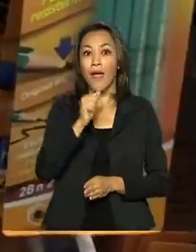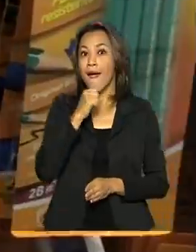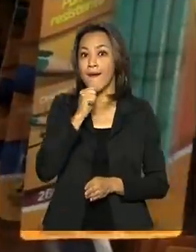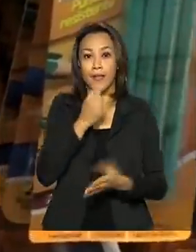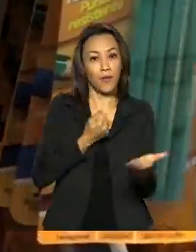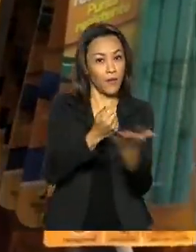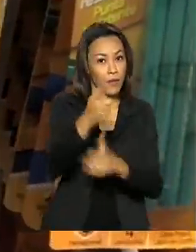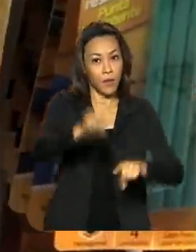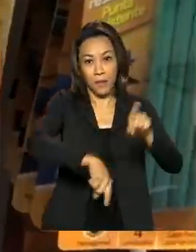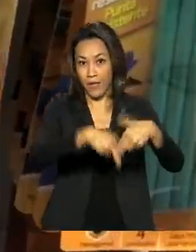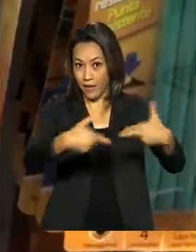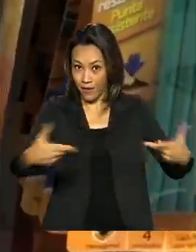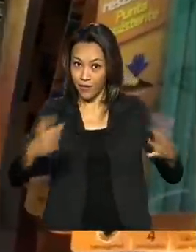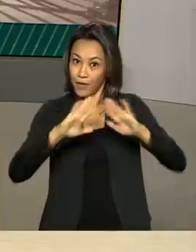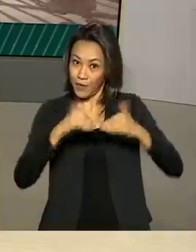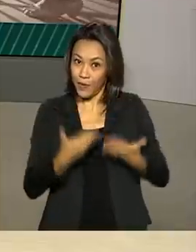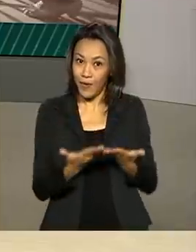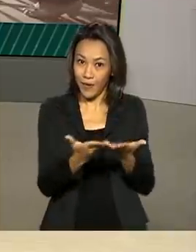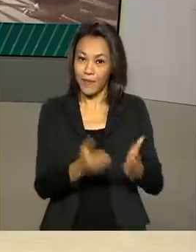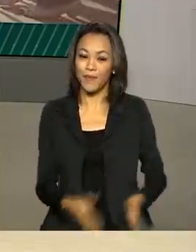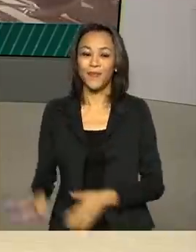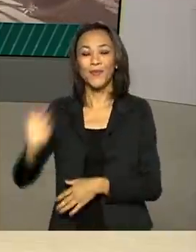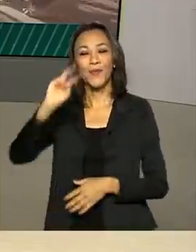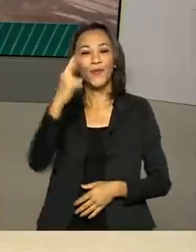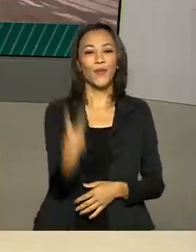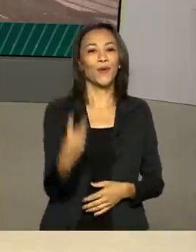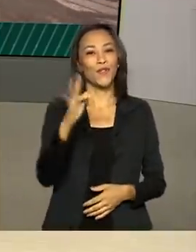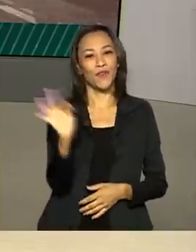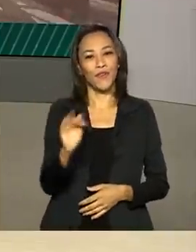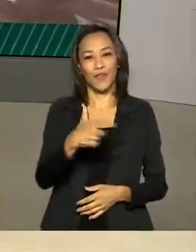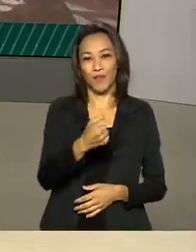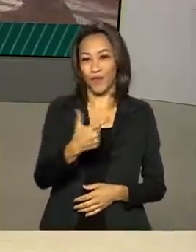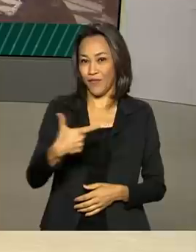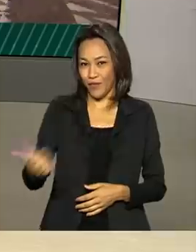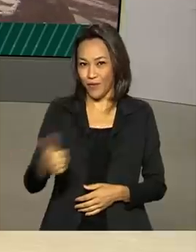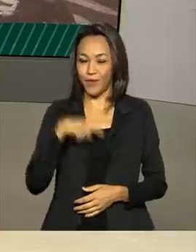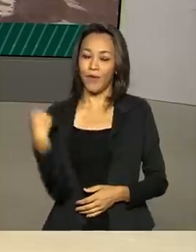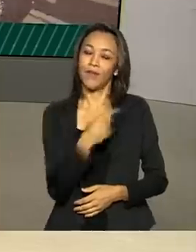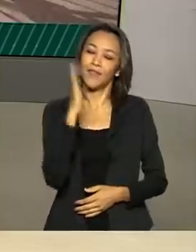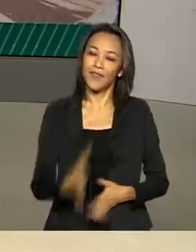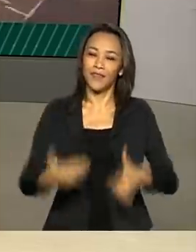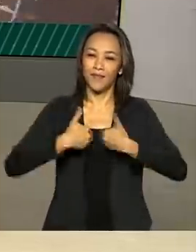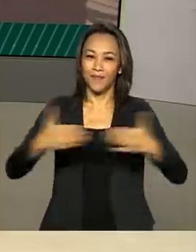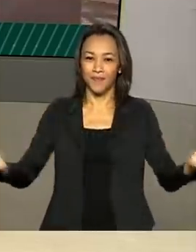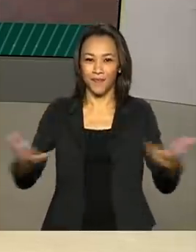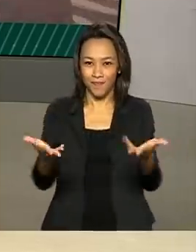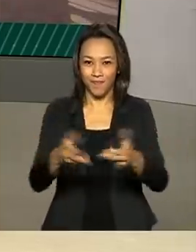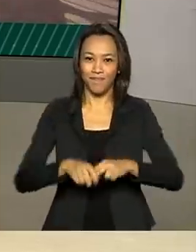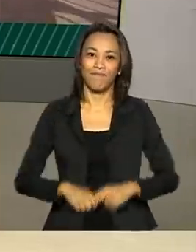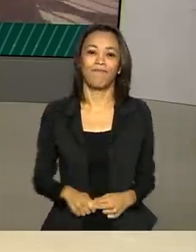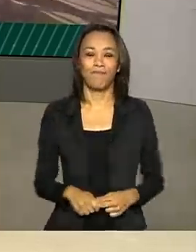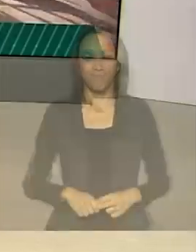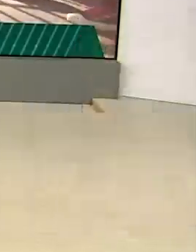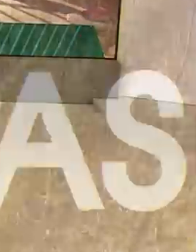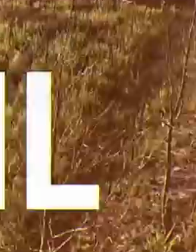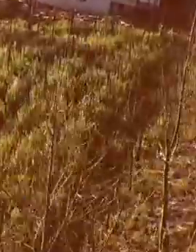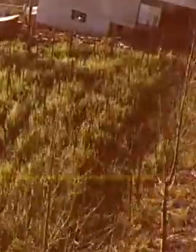o material escolar. 2 de fevereiro de 2021. O Brasil em Dia está começando.